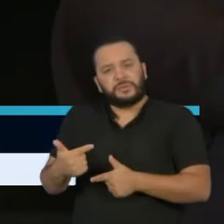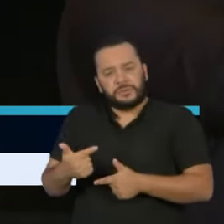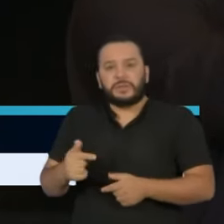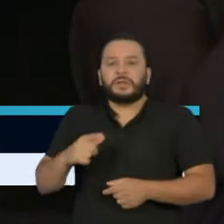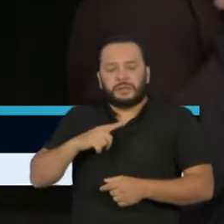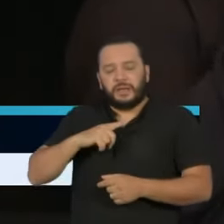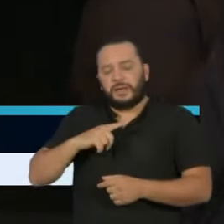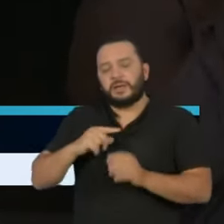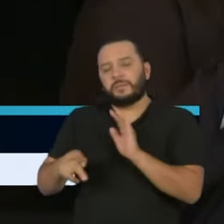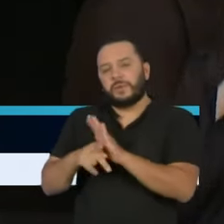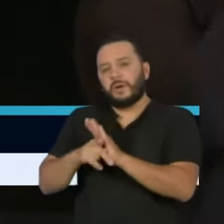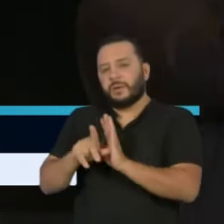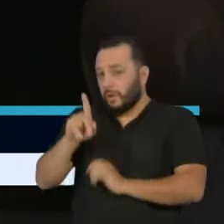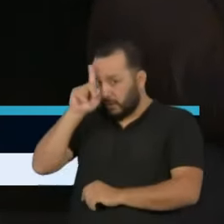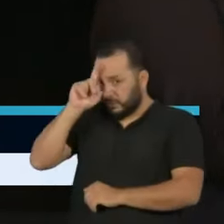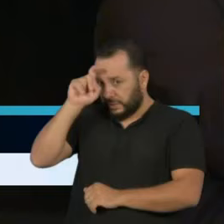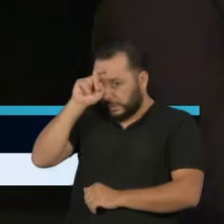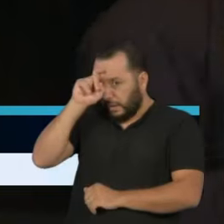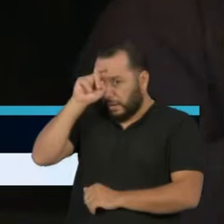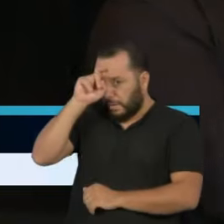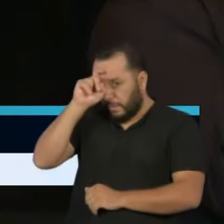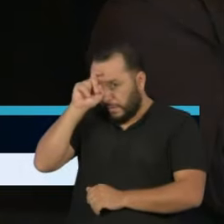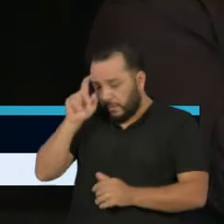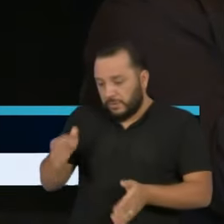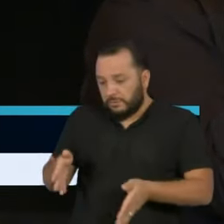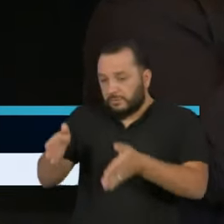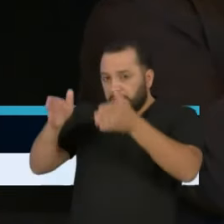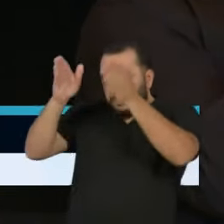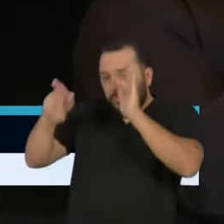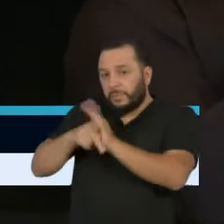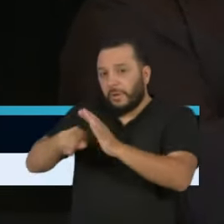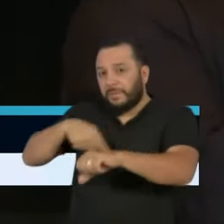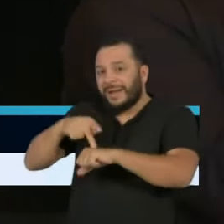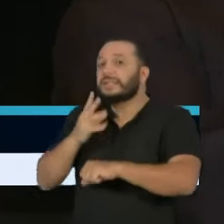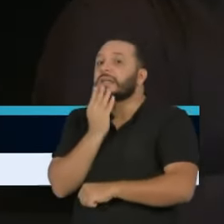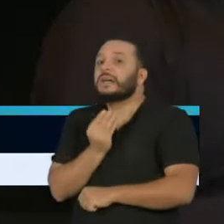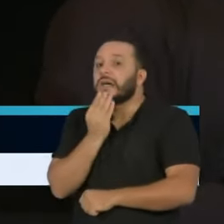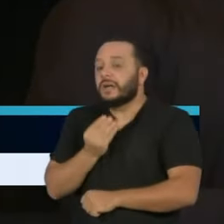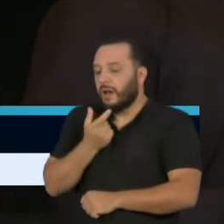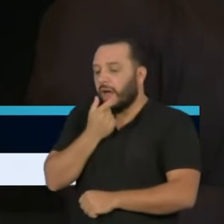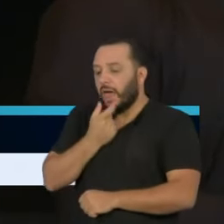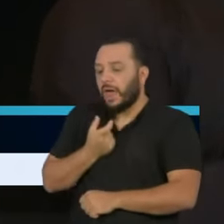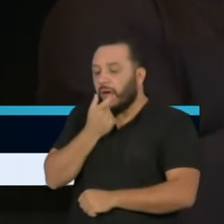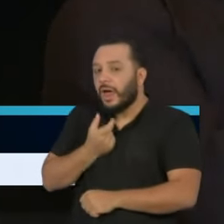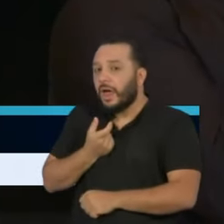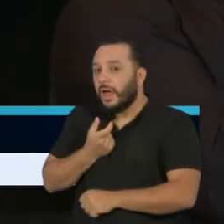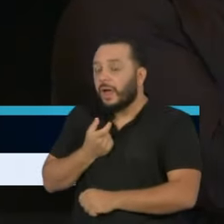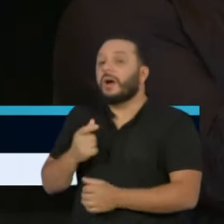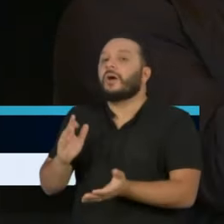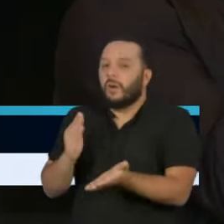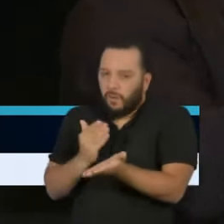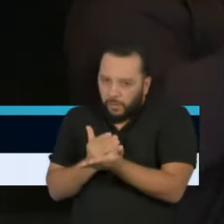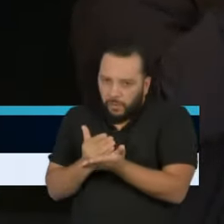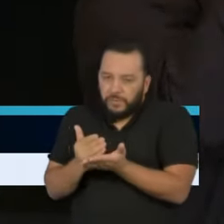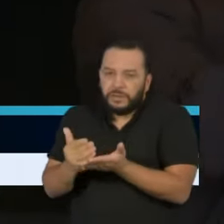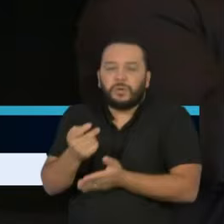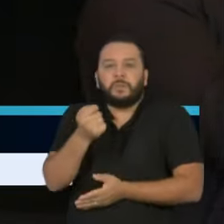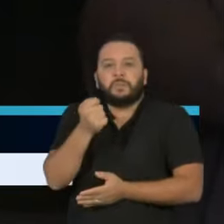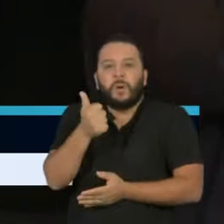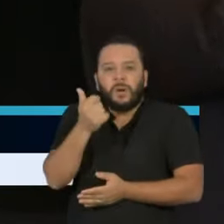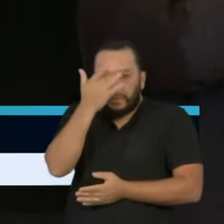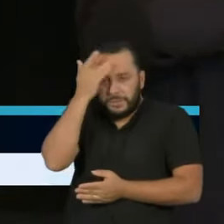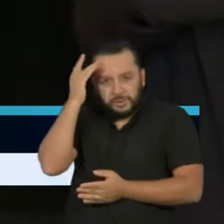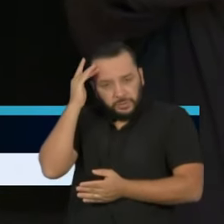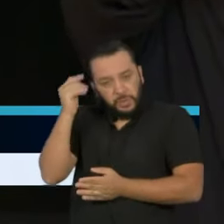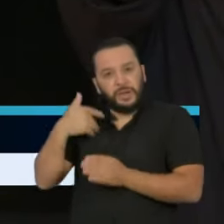Hospital Israelita Albert Einstein começou com um pico muito precoce de pacientes, mas o escalonamento de